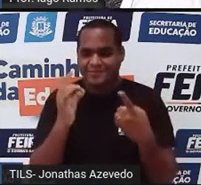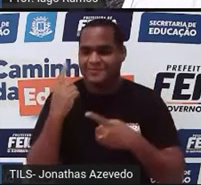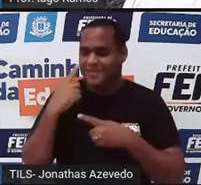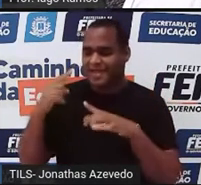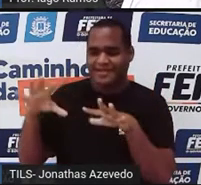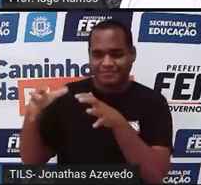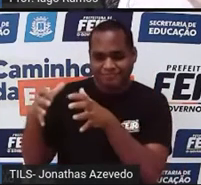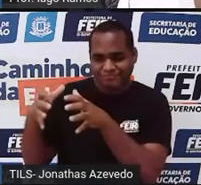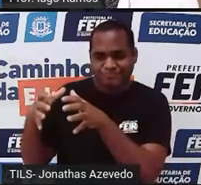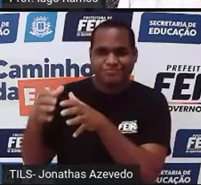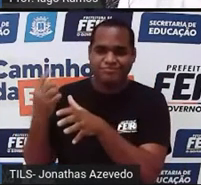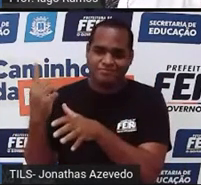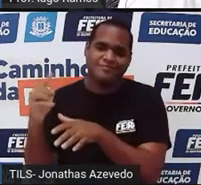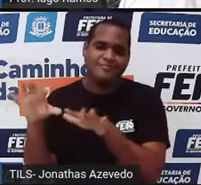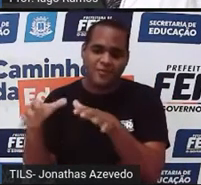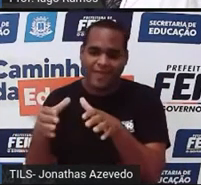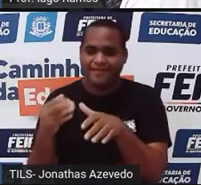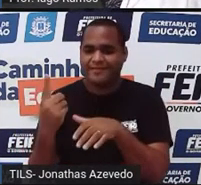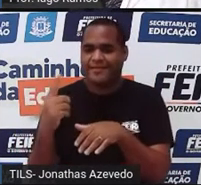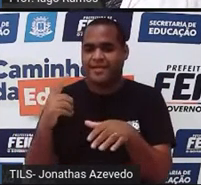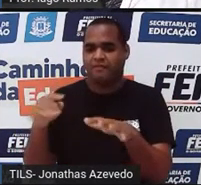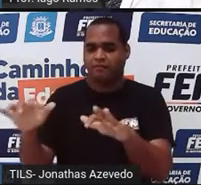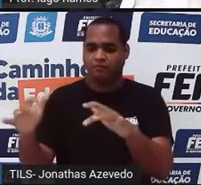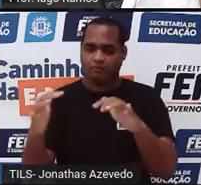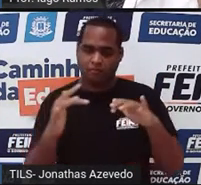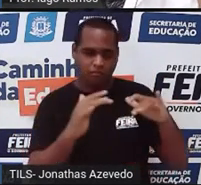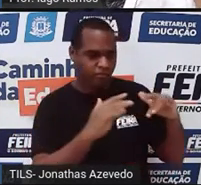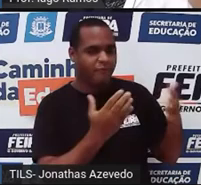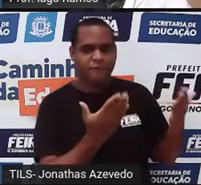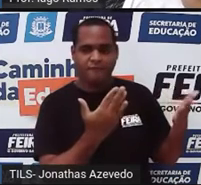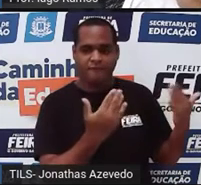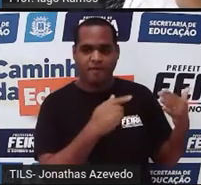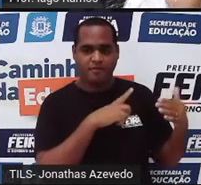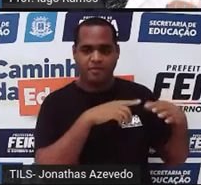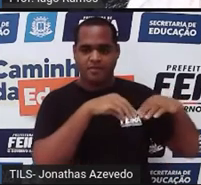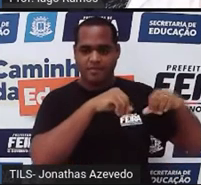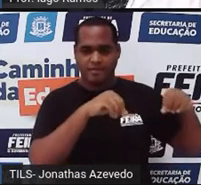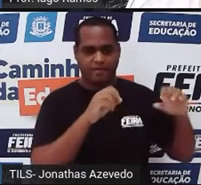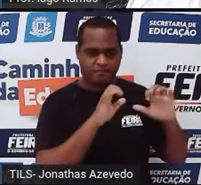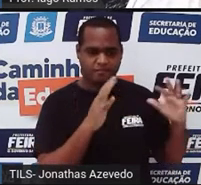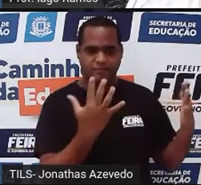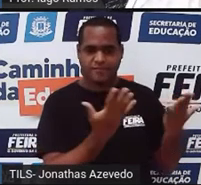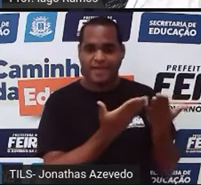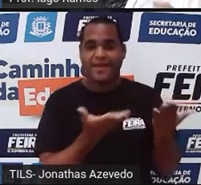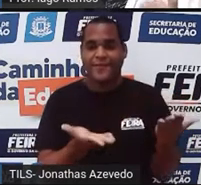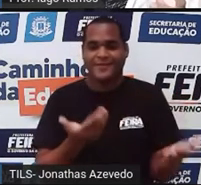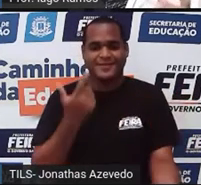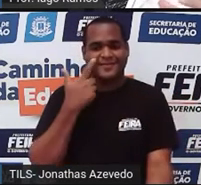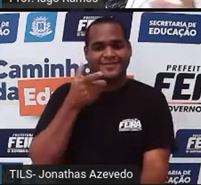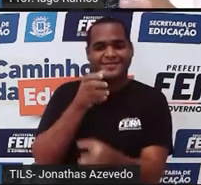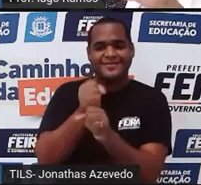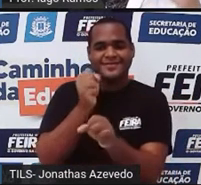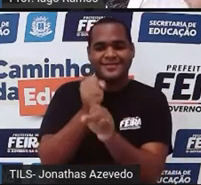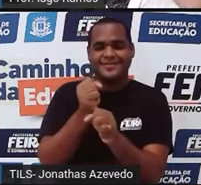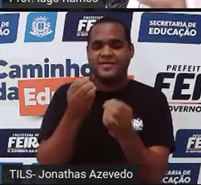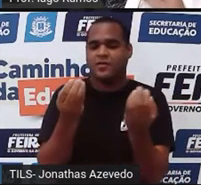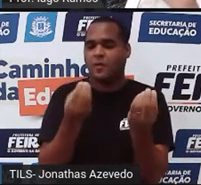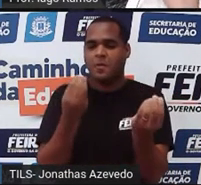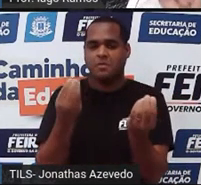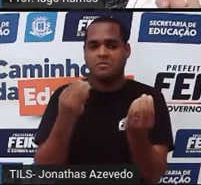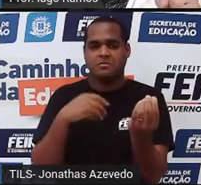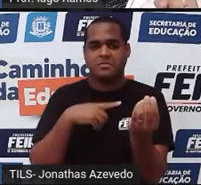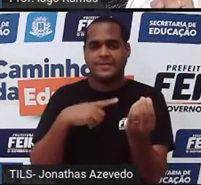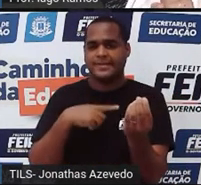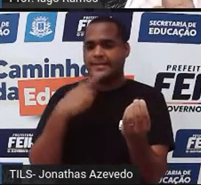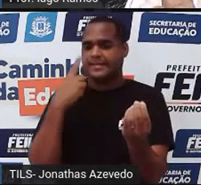levou elas, trouxe de volta lá para a sua terra, para a sua propriedade. E aí você vai contar para ver se nenhuma ovelhinha